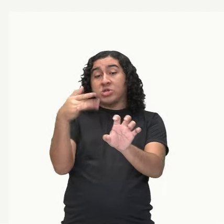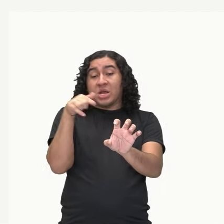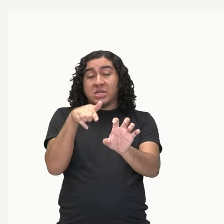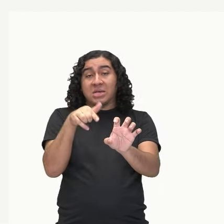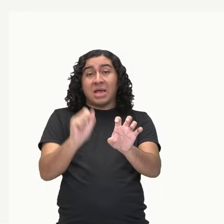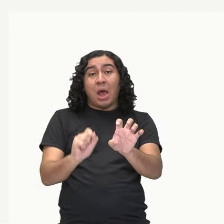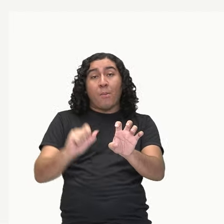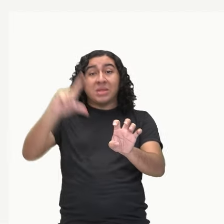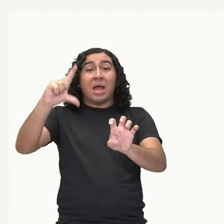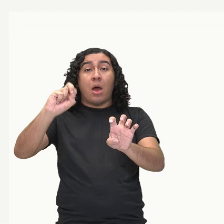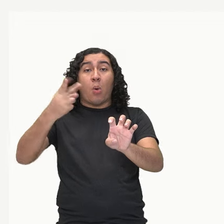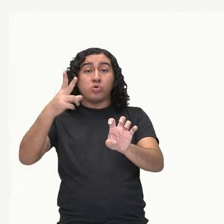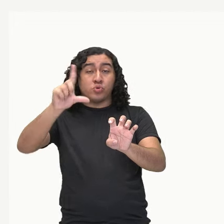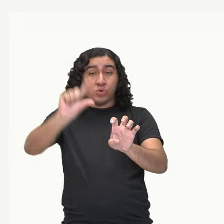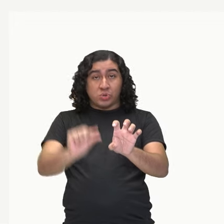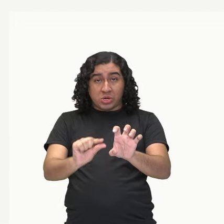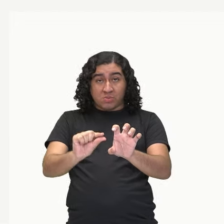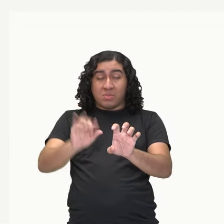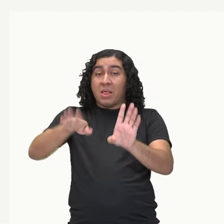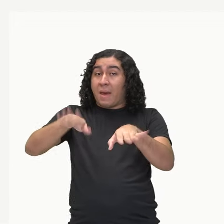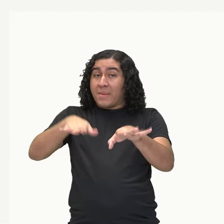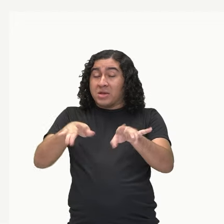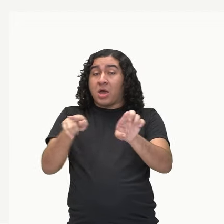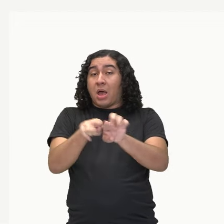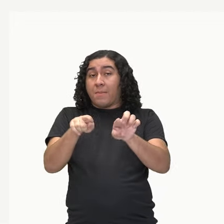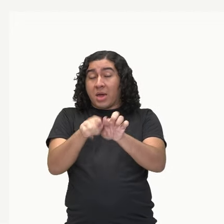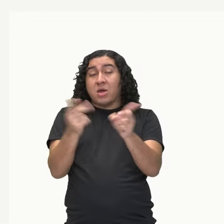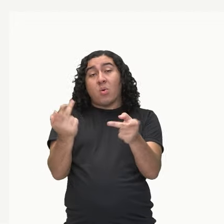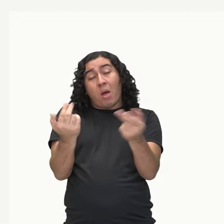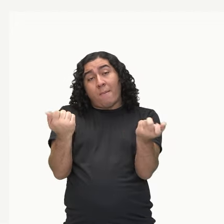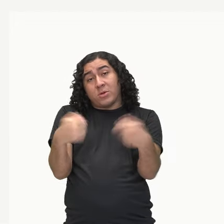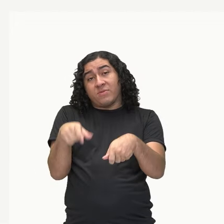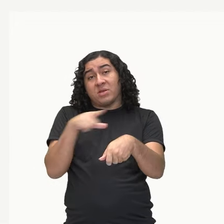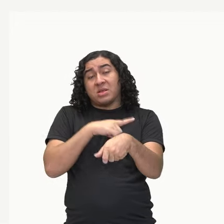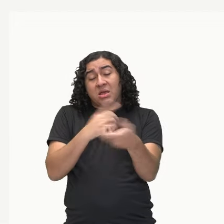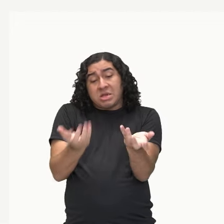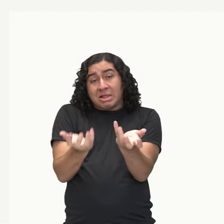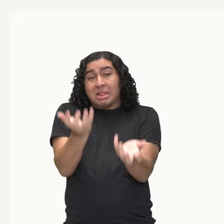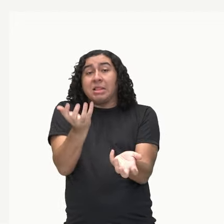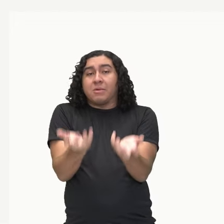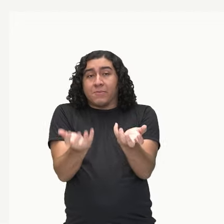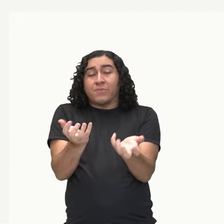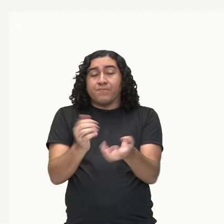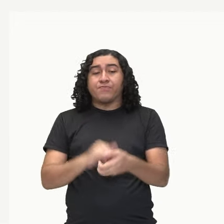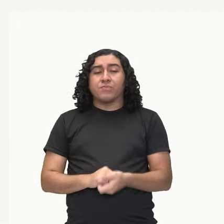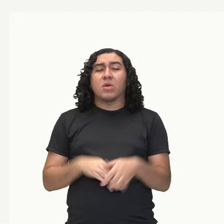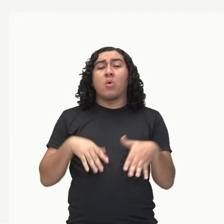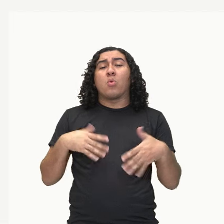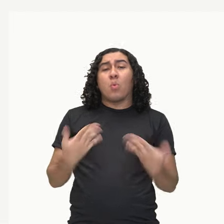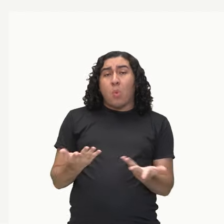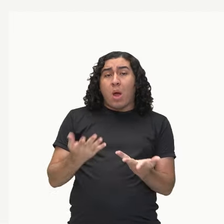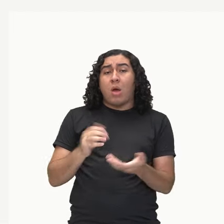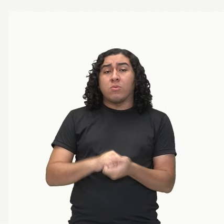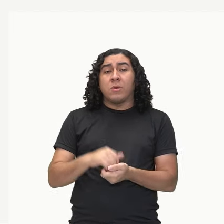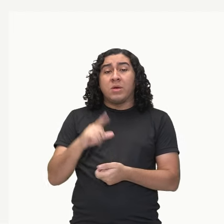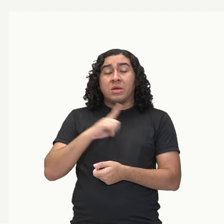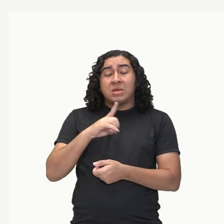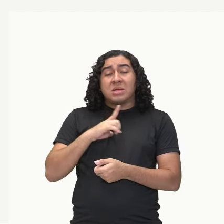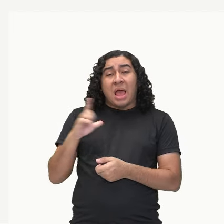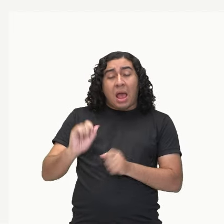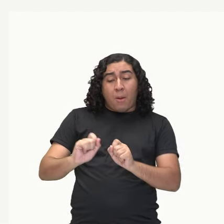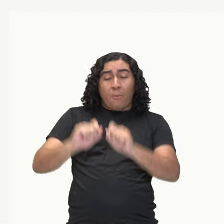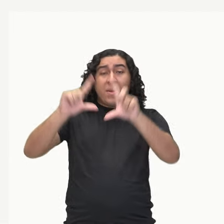diminuir a população. Assim como a população também pode ficar em equilíbrio. Quais são os fatores que aumentam a